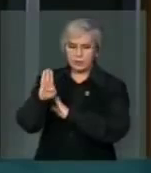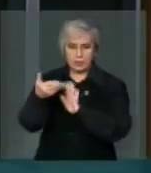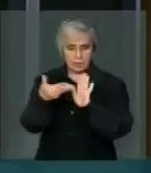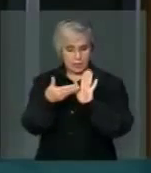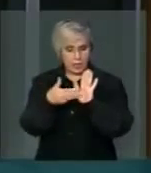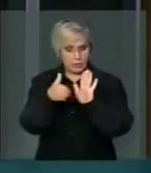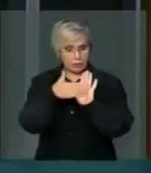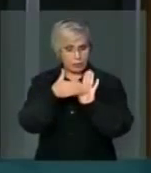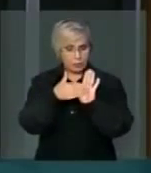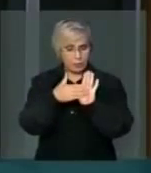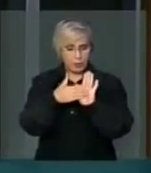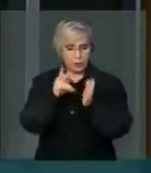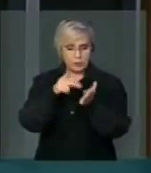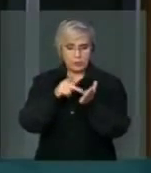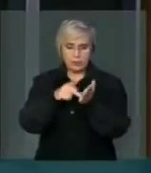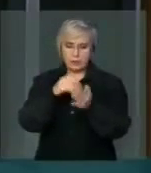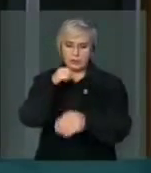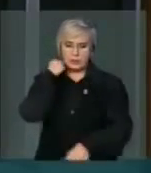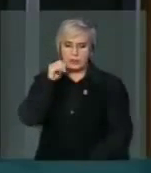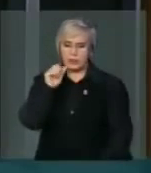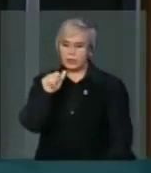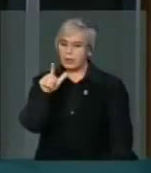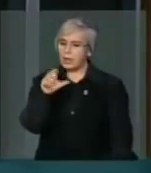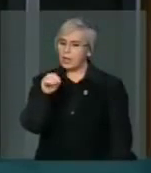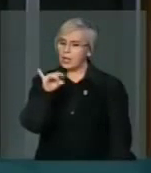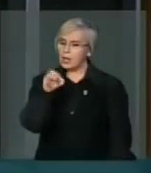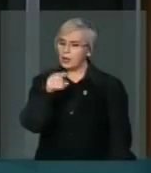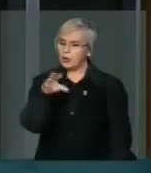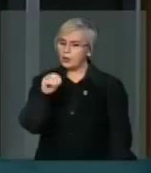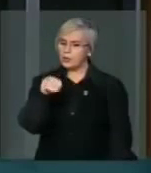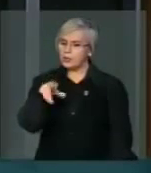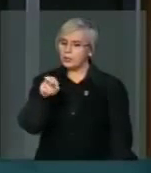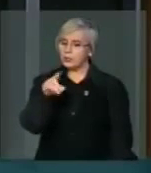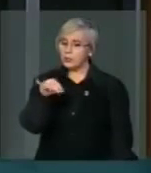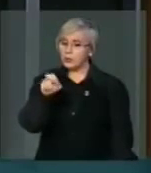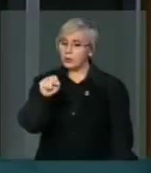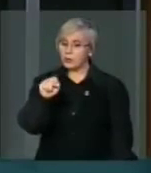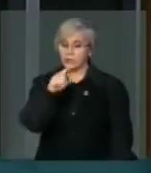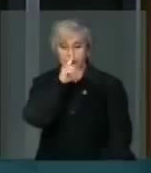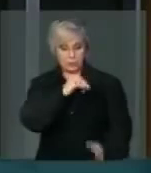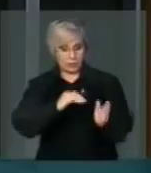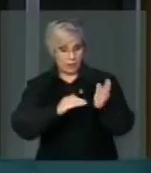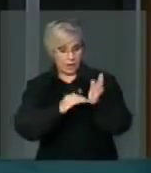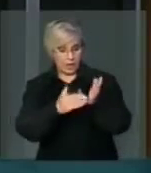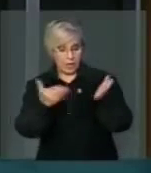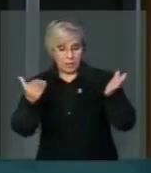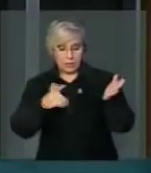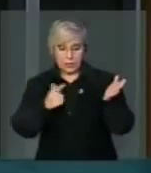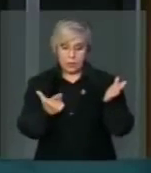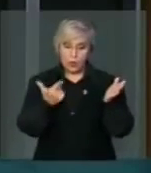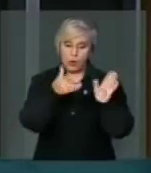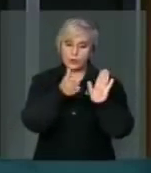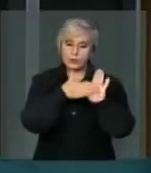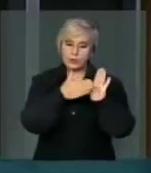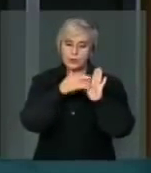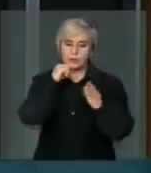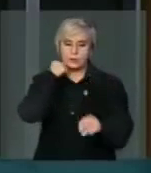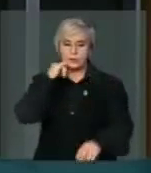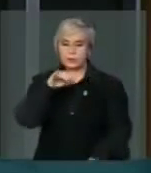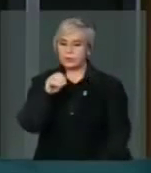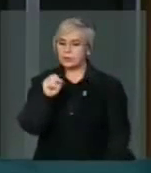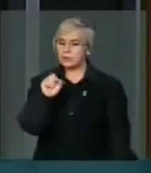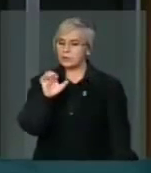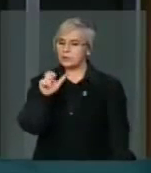daqui, que era a proposta do senador Aluísio Nunes. E lá no Senado, tramita outra do senador José